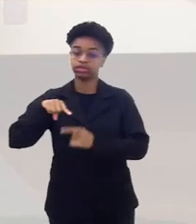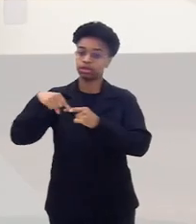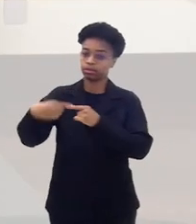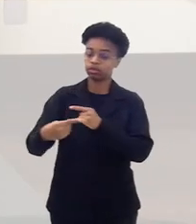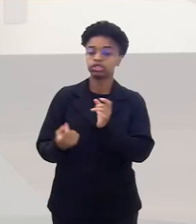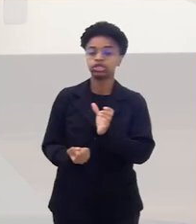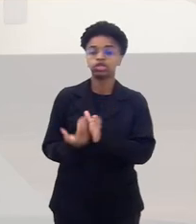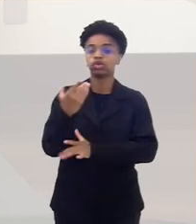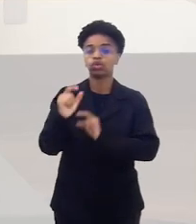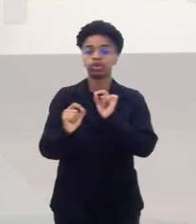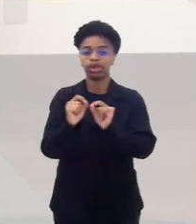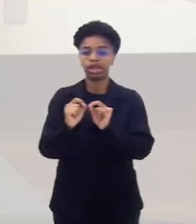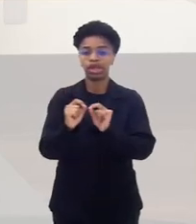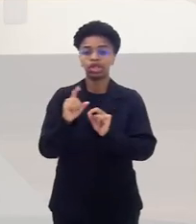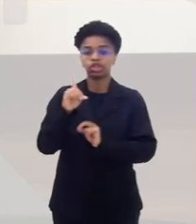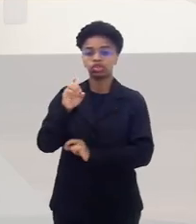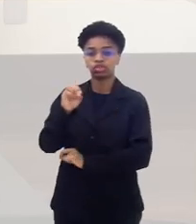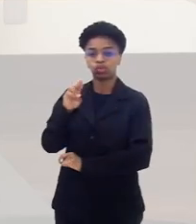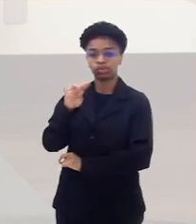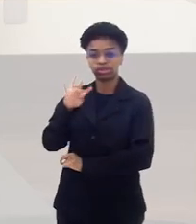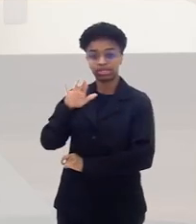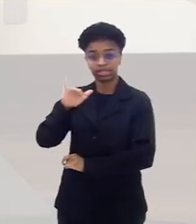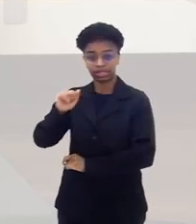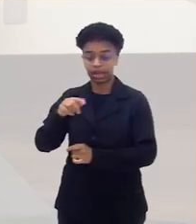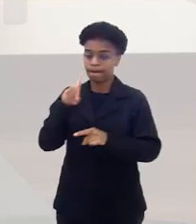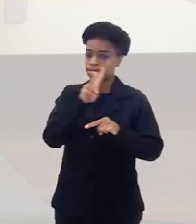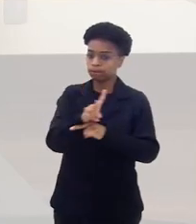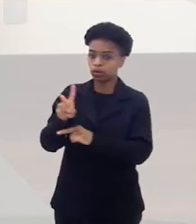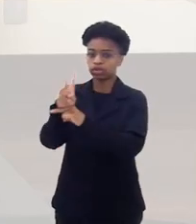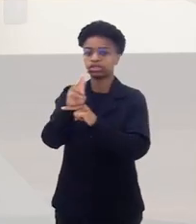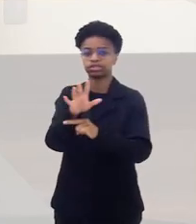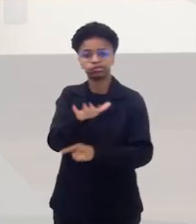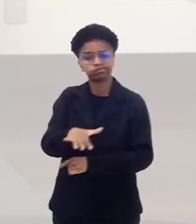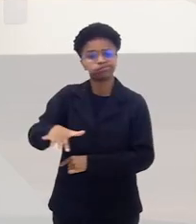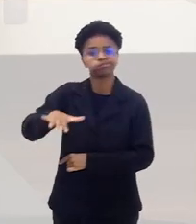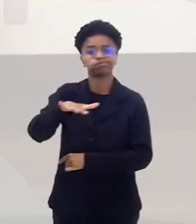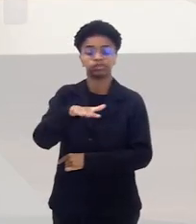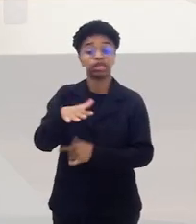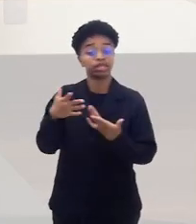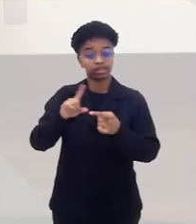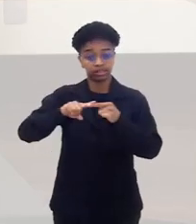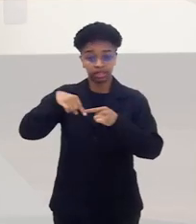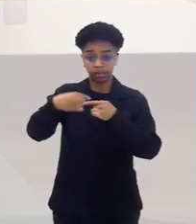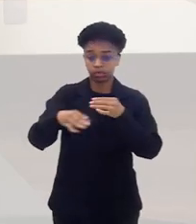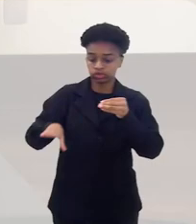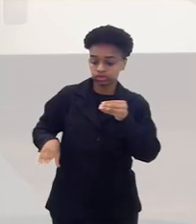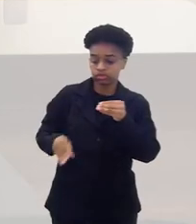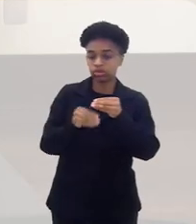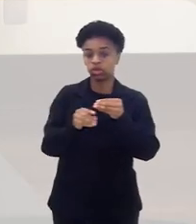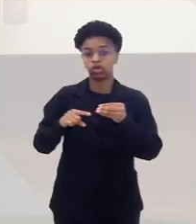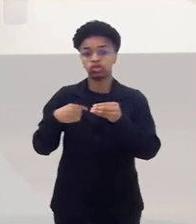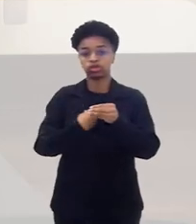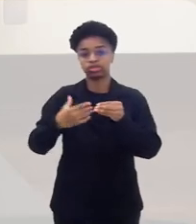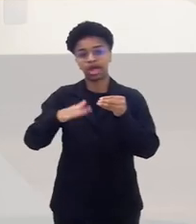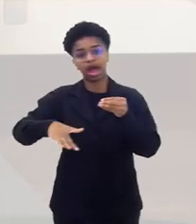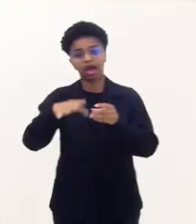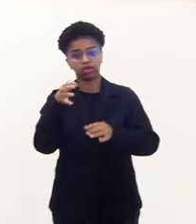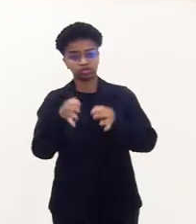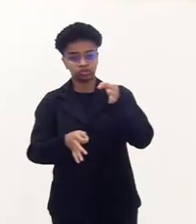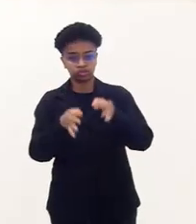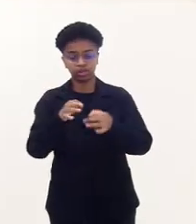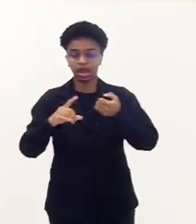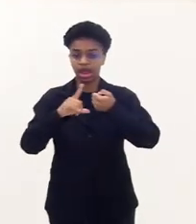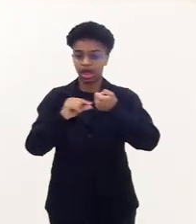a Doutrina da Proteção Integral. E foi a Doutrina da Proteção Integral que foi incorporada ao nosso ordenamento jurídico,